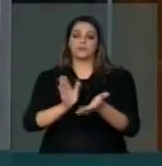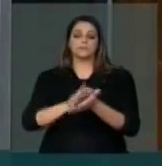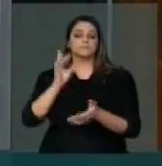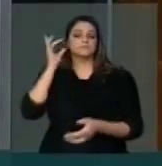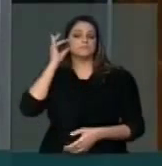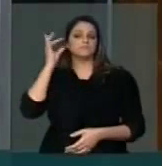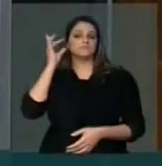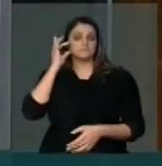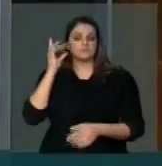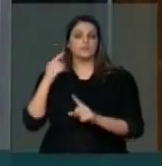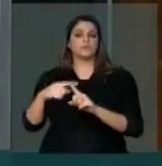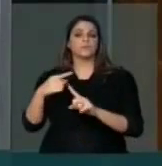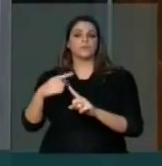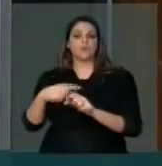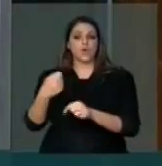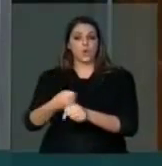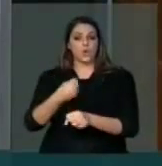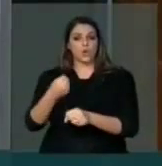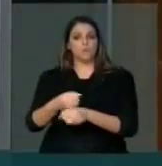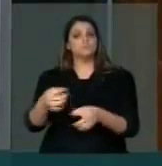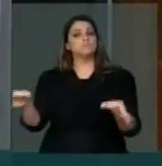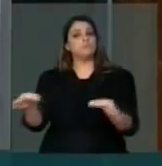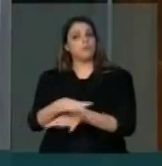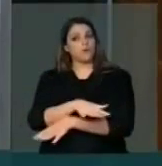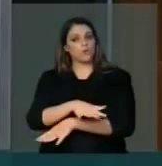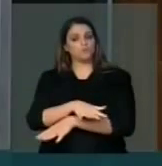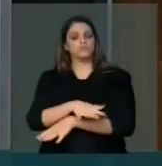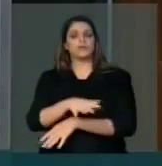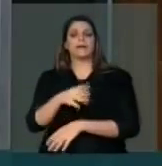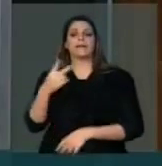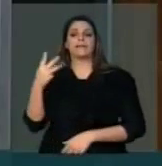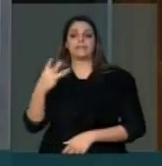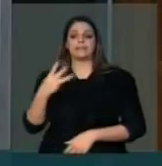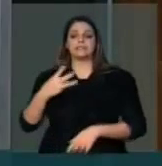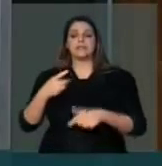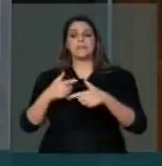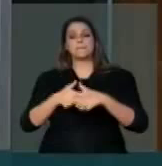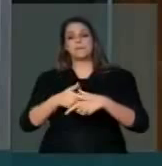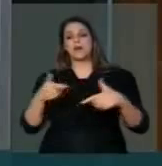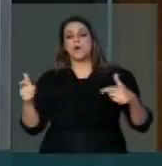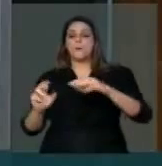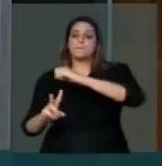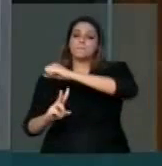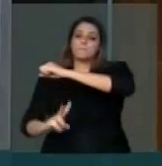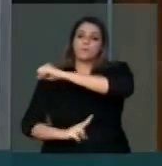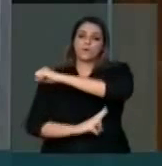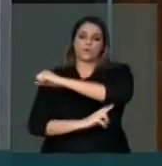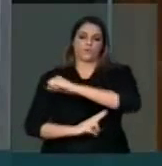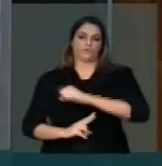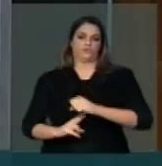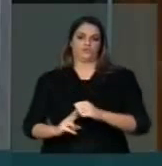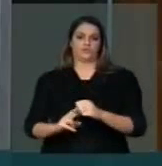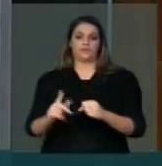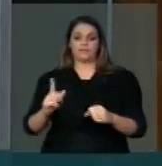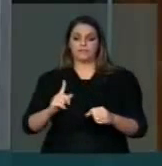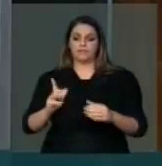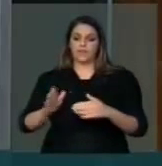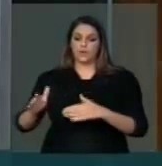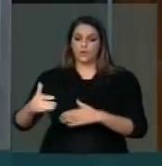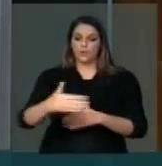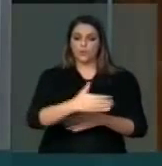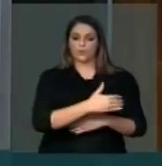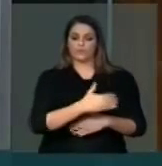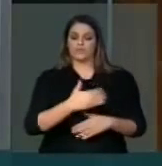Laguna. É a terceira maior ponte do país, a primeira ponte estalhada em curva. R$